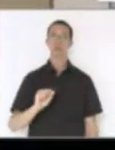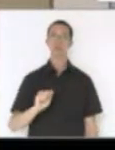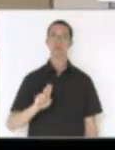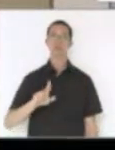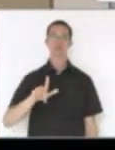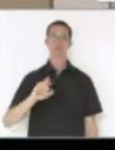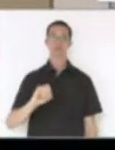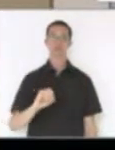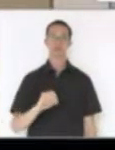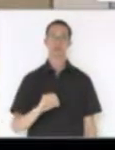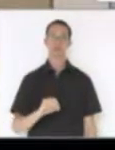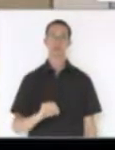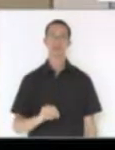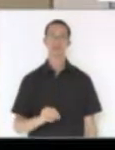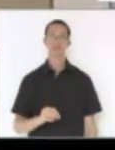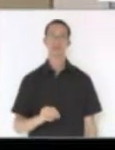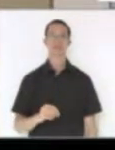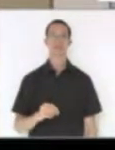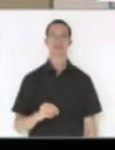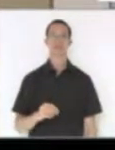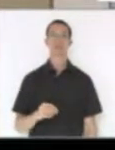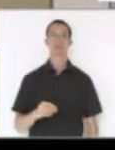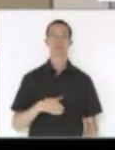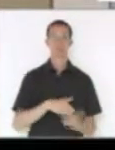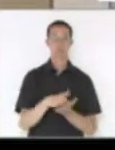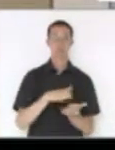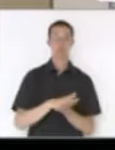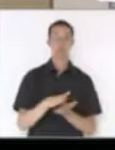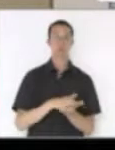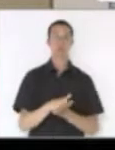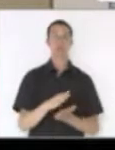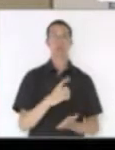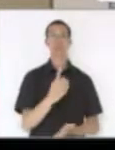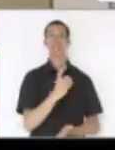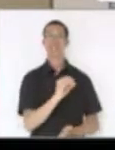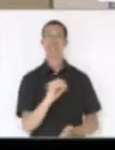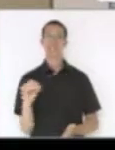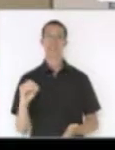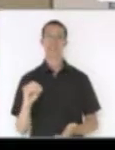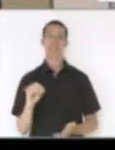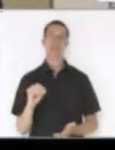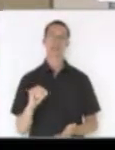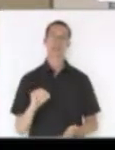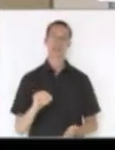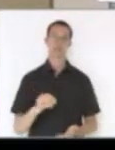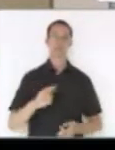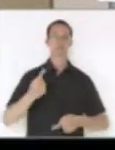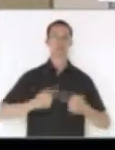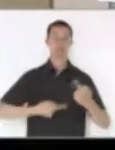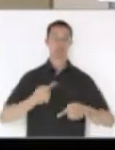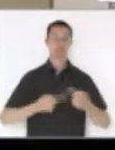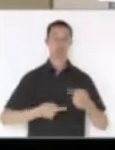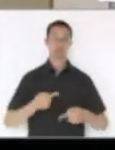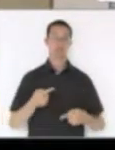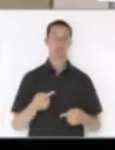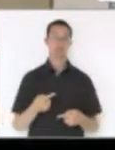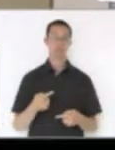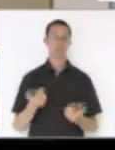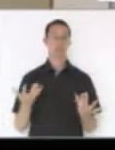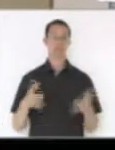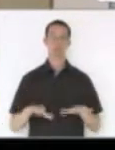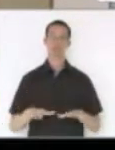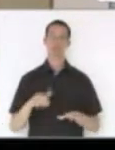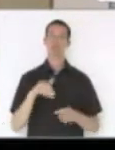pela publicação do seu centésimo livro, intitulado Estrada de Papel, em discussão, não haveria o que